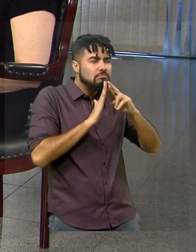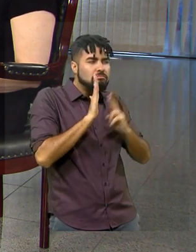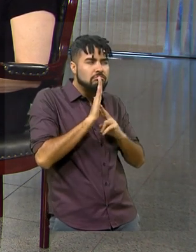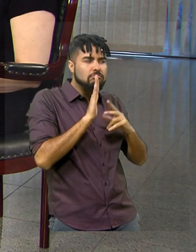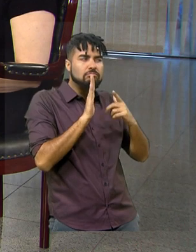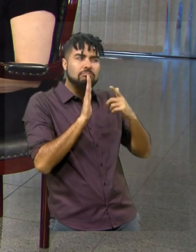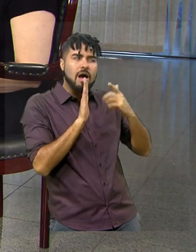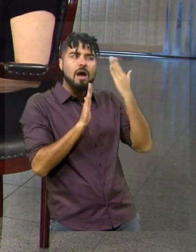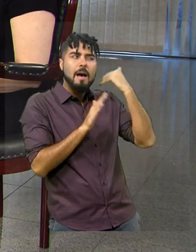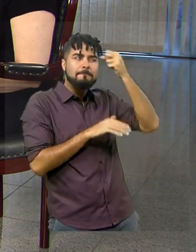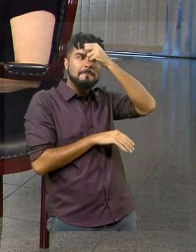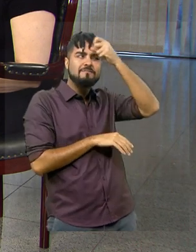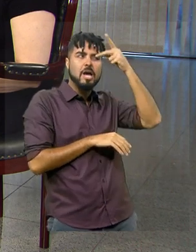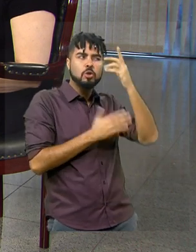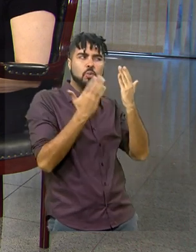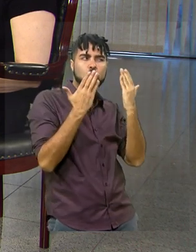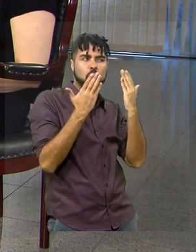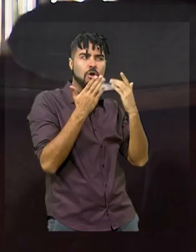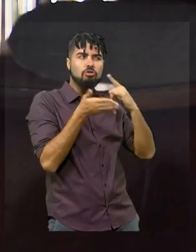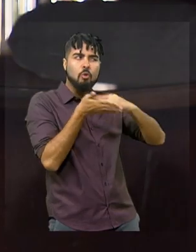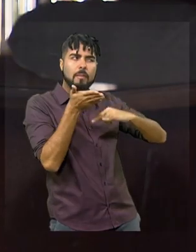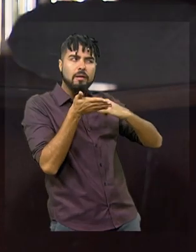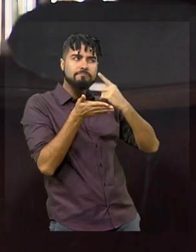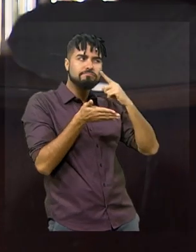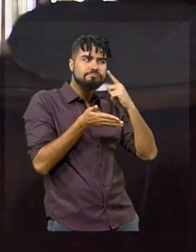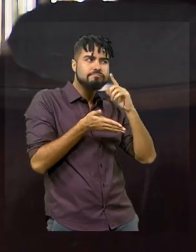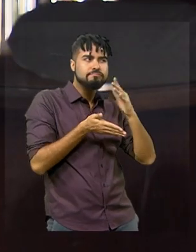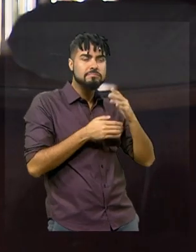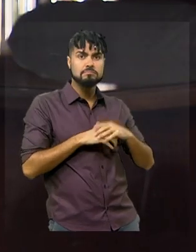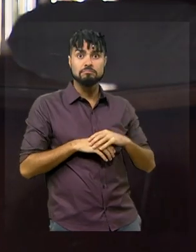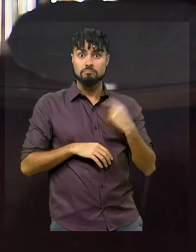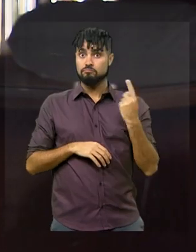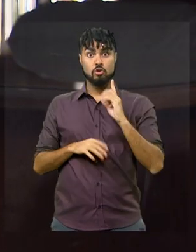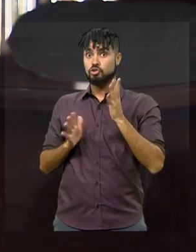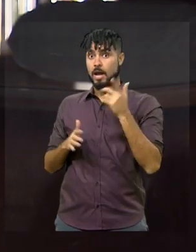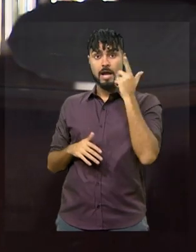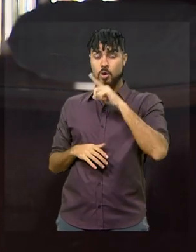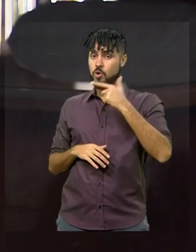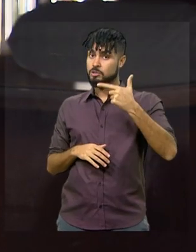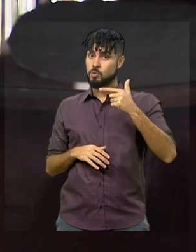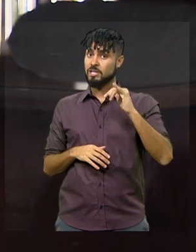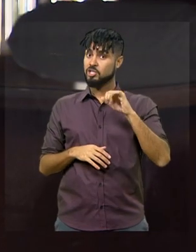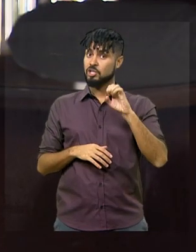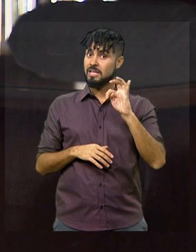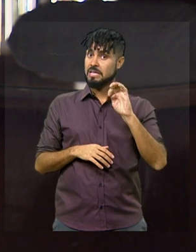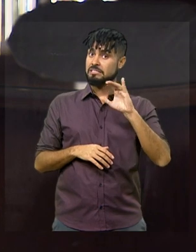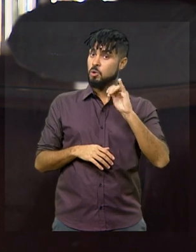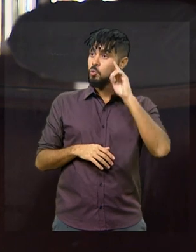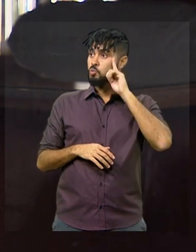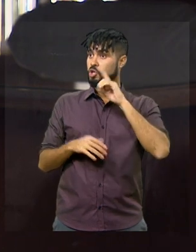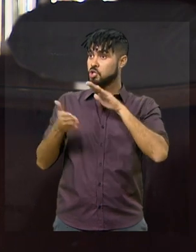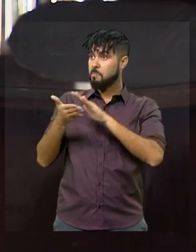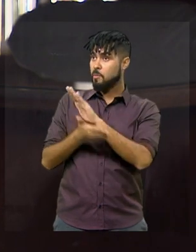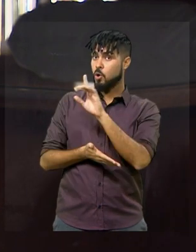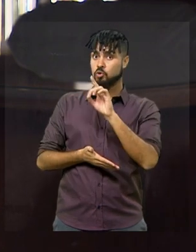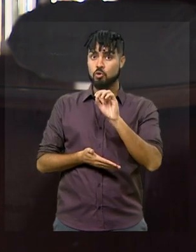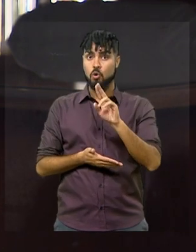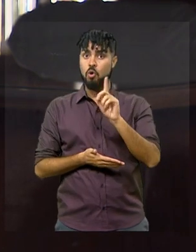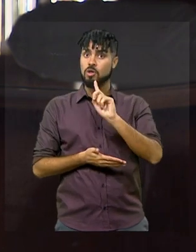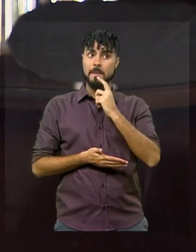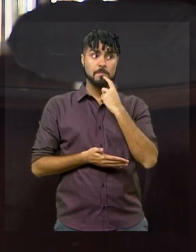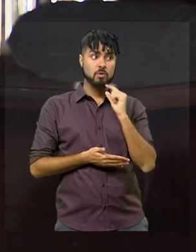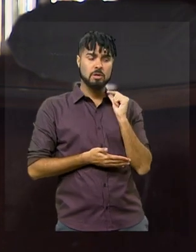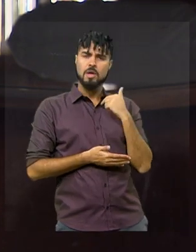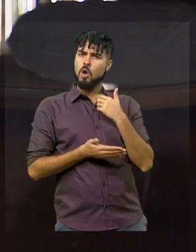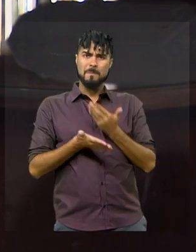prefeita. Como é que está isso hoje, senadora? Nós já ganhamos em segunda instância, não sei se já foi publicado, mas recentemente eu não perdi em